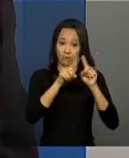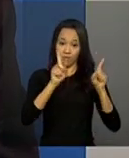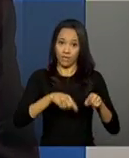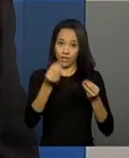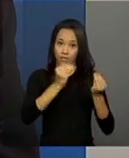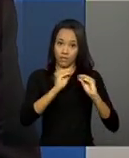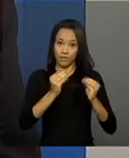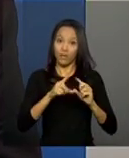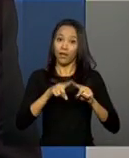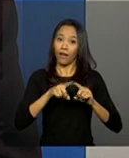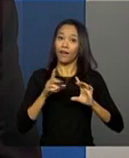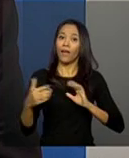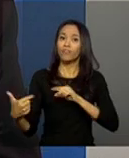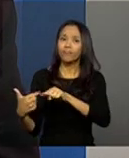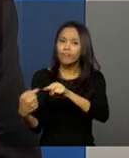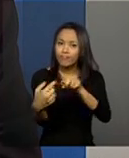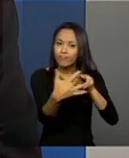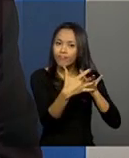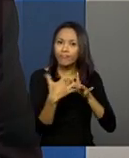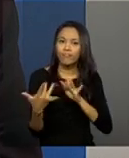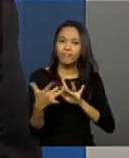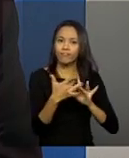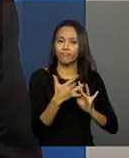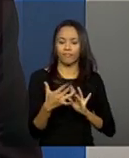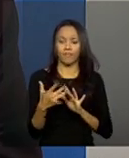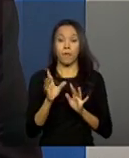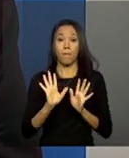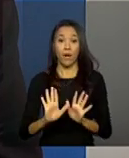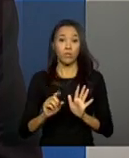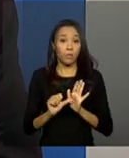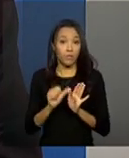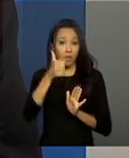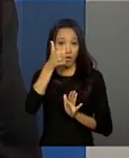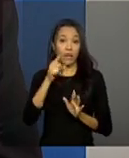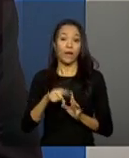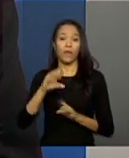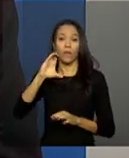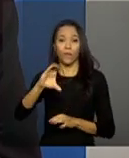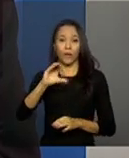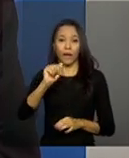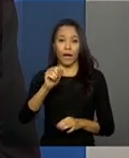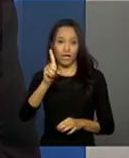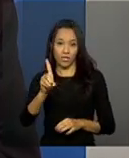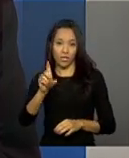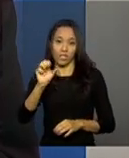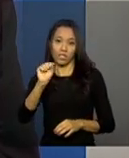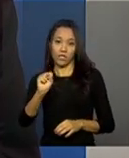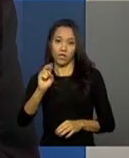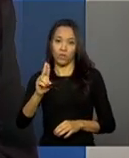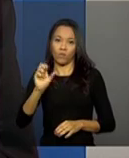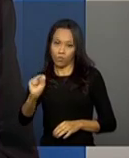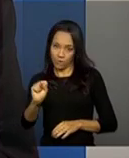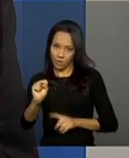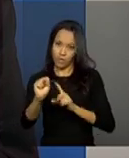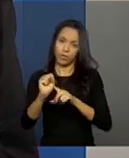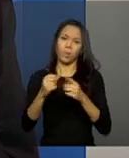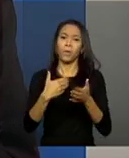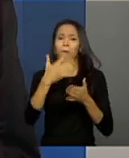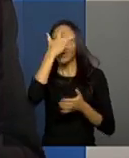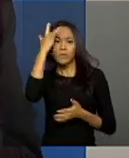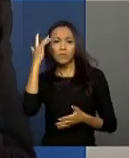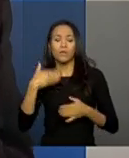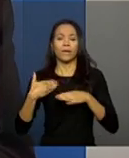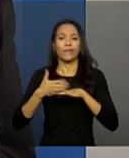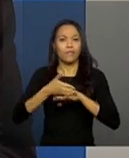sistema integrado, mas o primeiro sistema que o prontuário se integra é o CARD SUAS, ou seja, para o usuário entrar no...